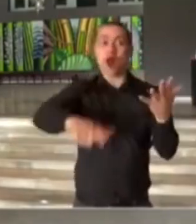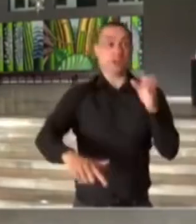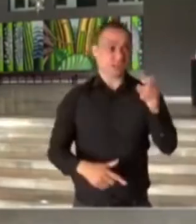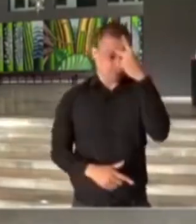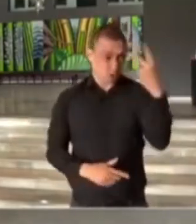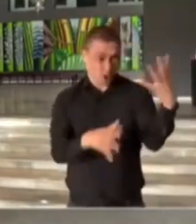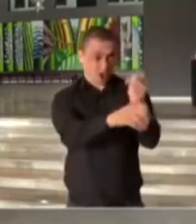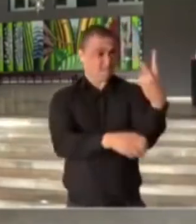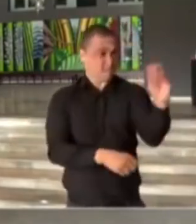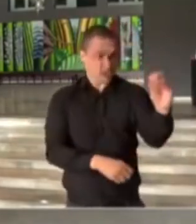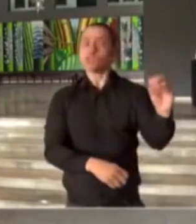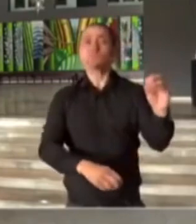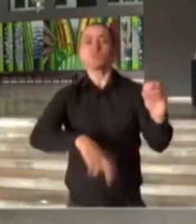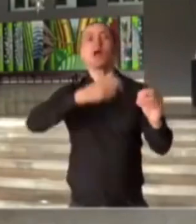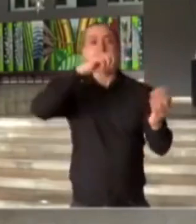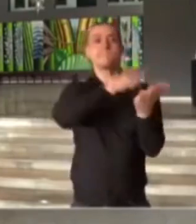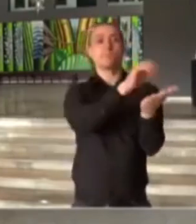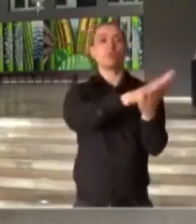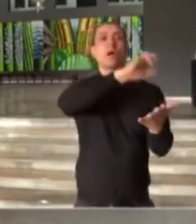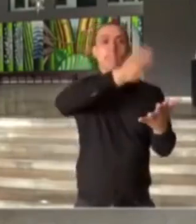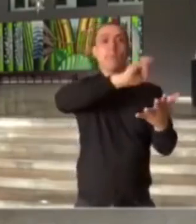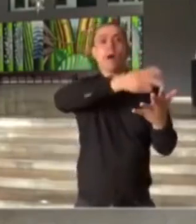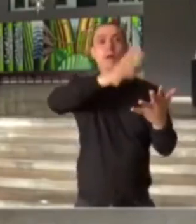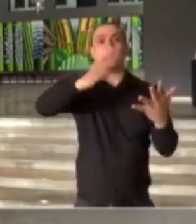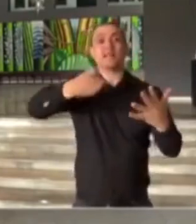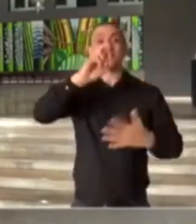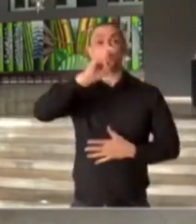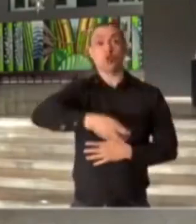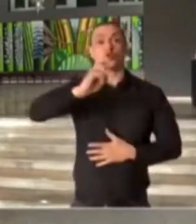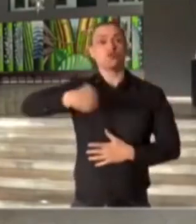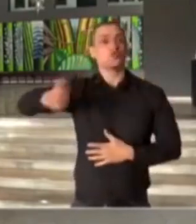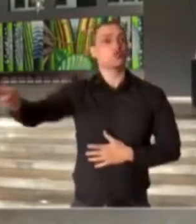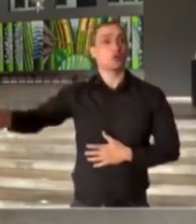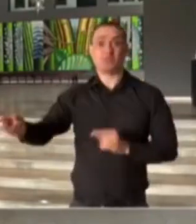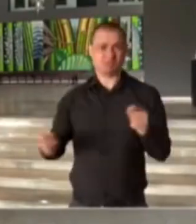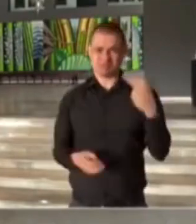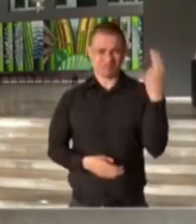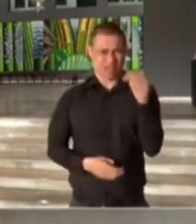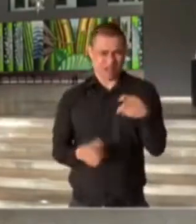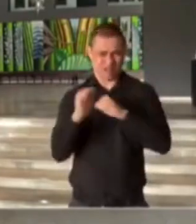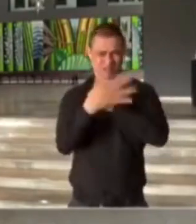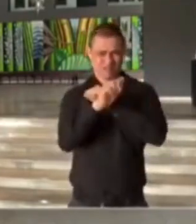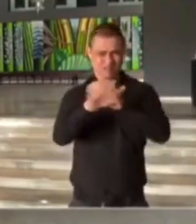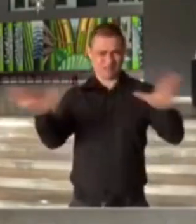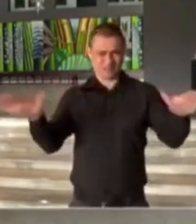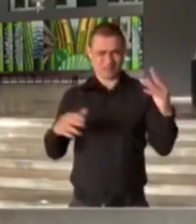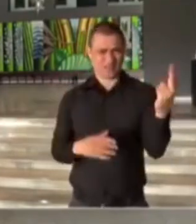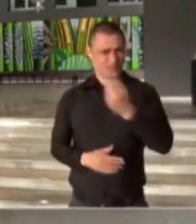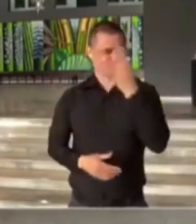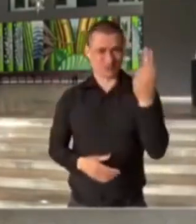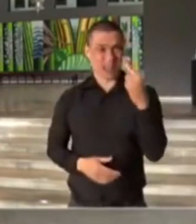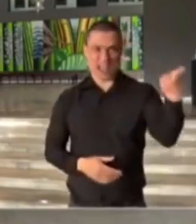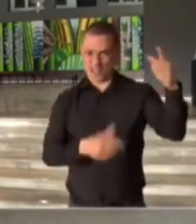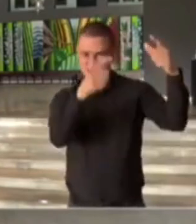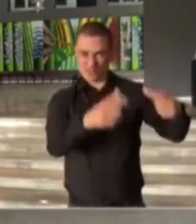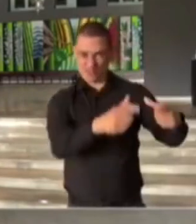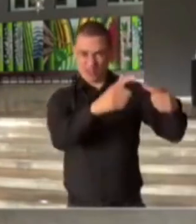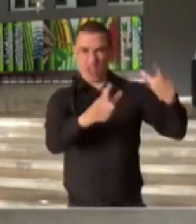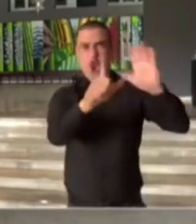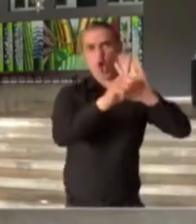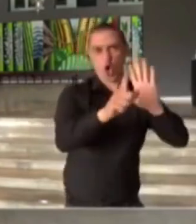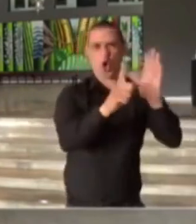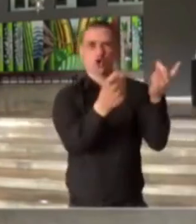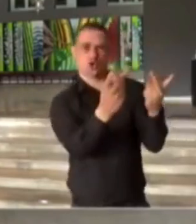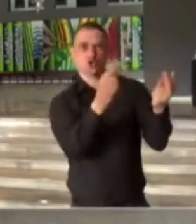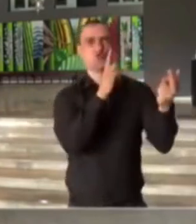tiverem 20 pessoas, serão 20 multas sucessivas. Não é cabível, diante de uma pandemia, que qualquer estabelecimento público